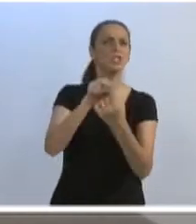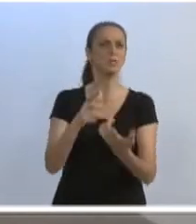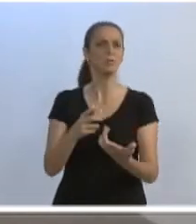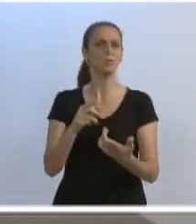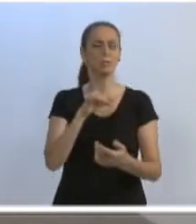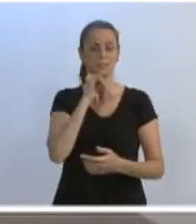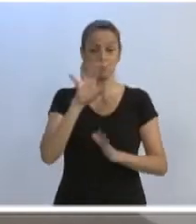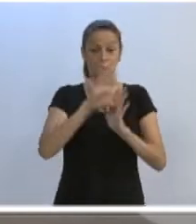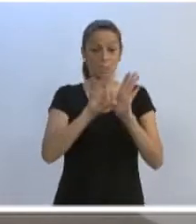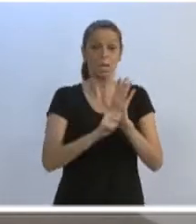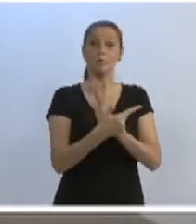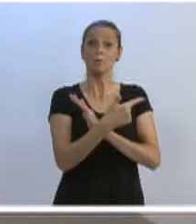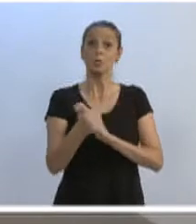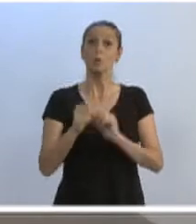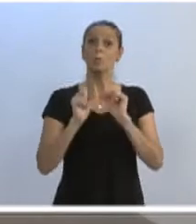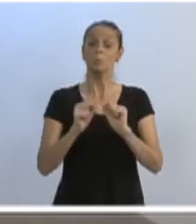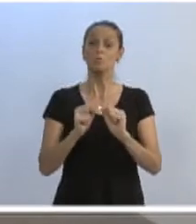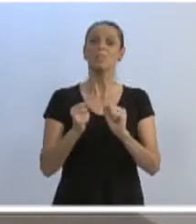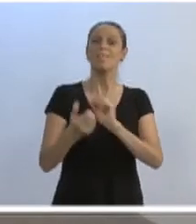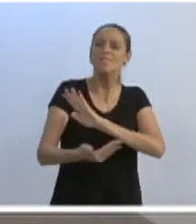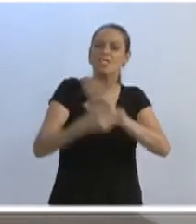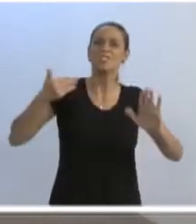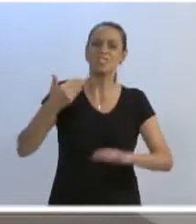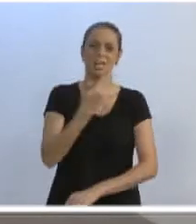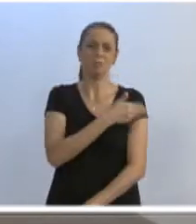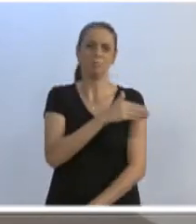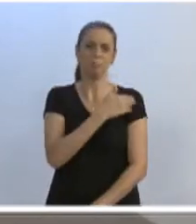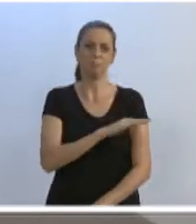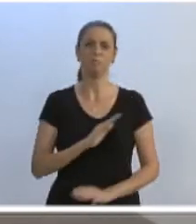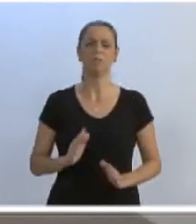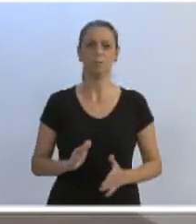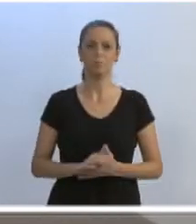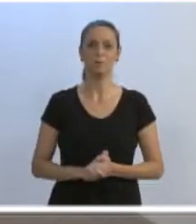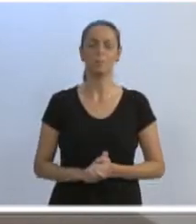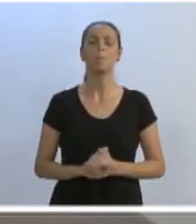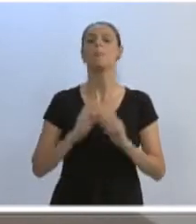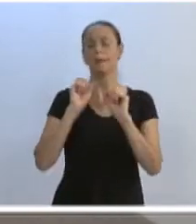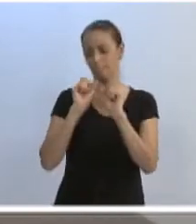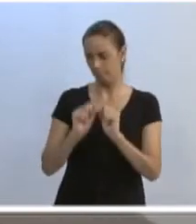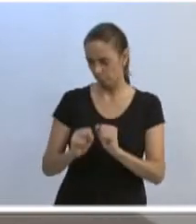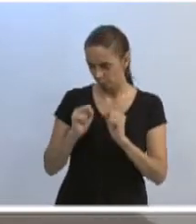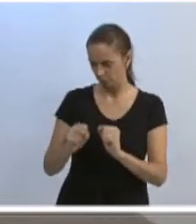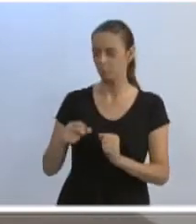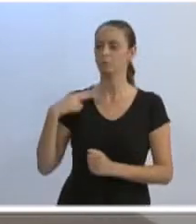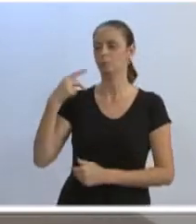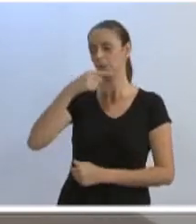XXI, sem nenhum tipo de preconceito. É o presidente Jabro aqui também para o vereador Adriano.